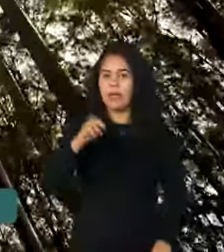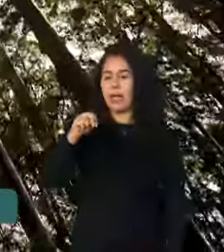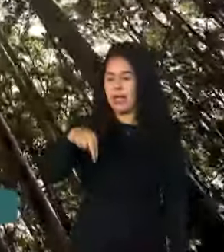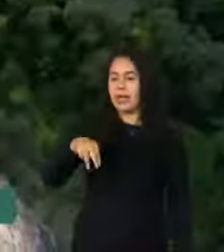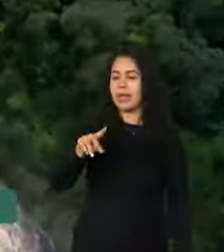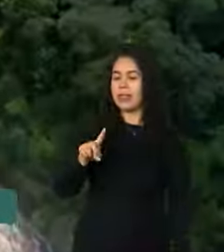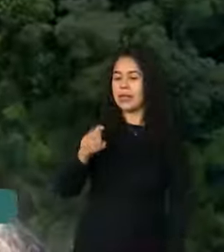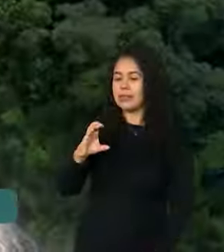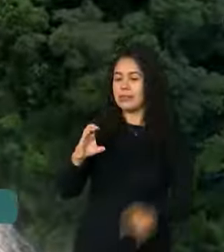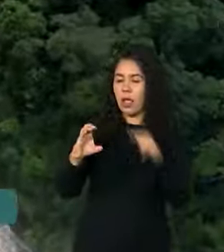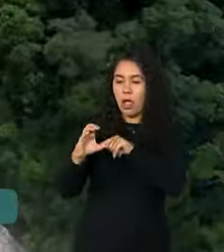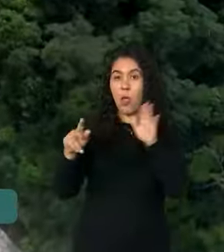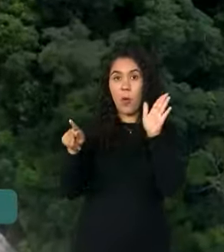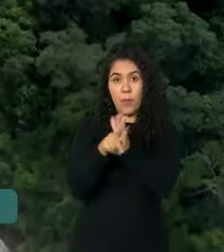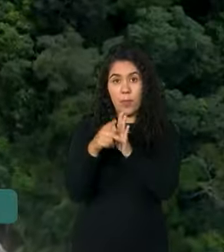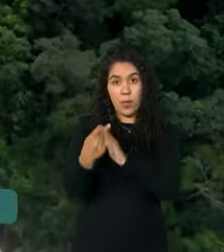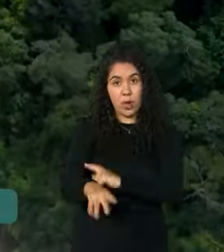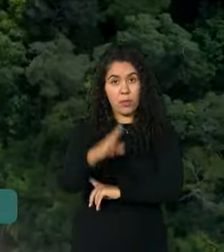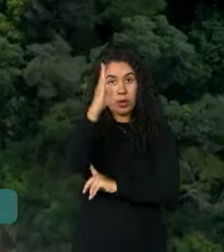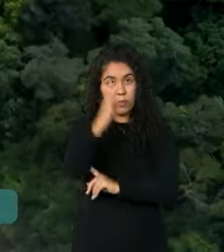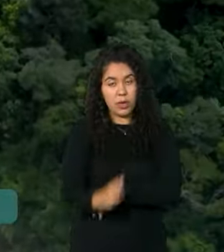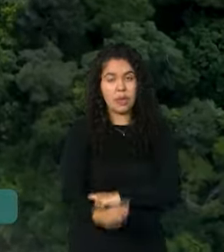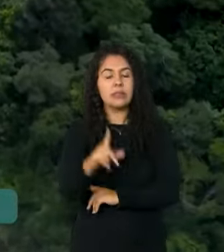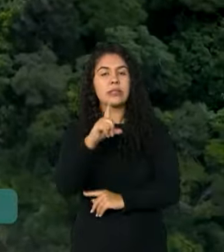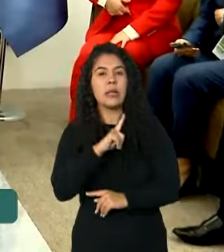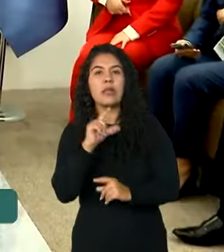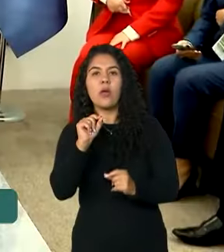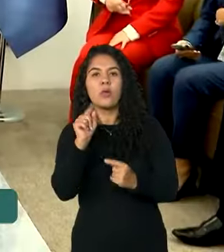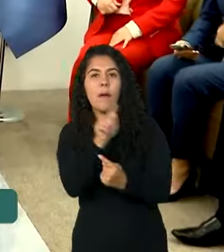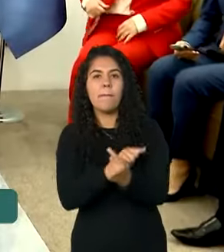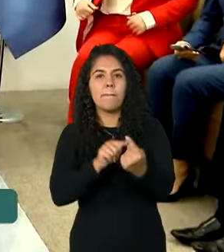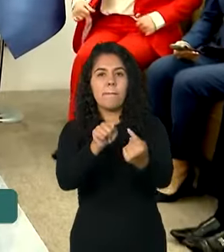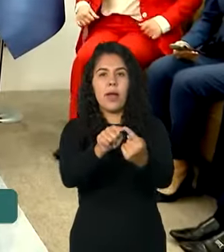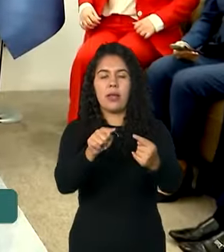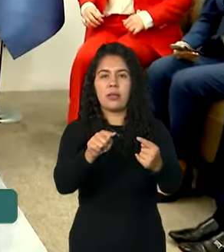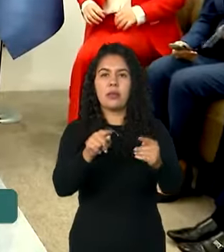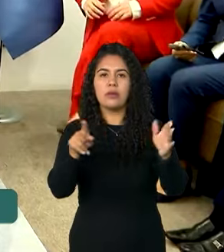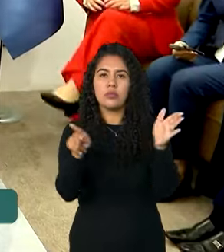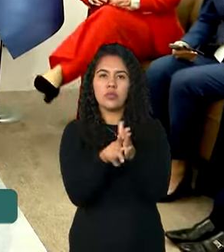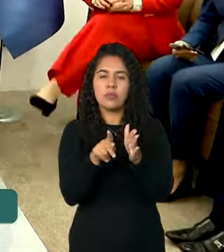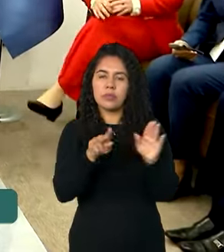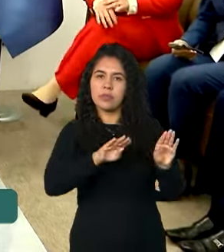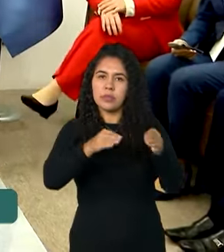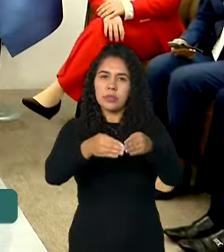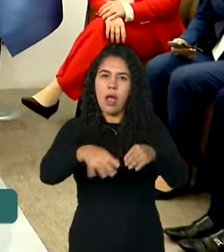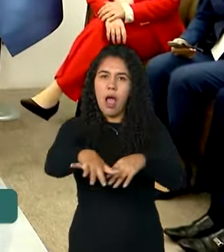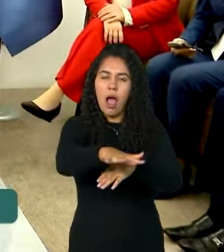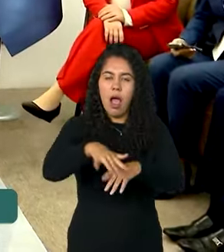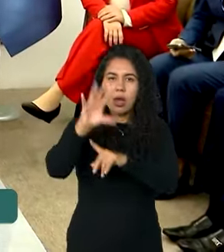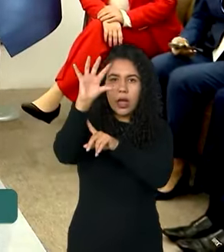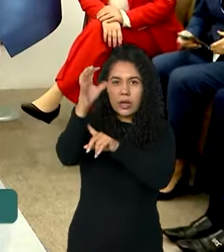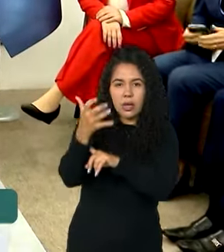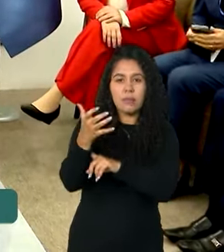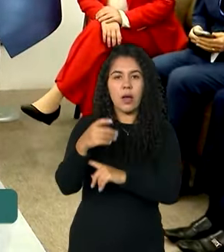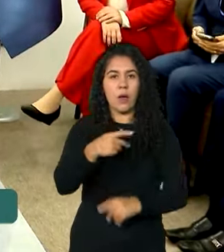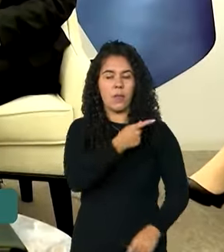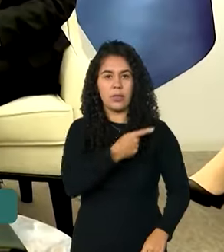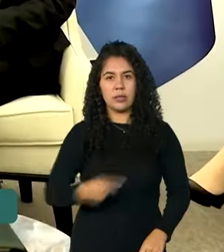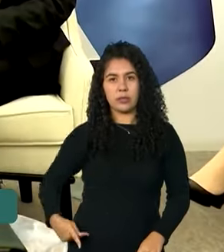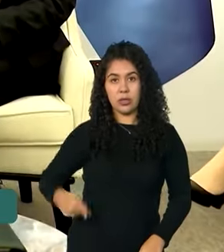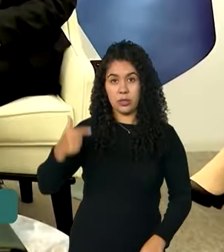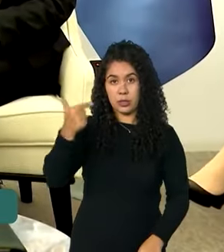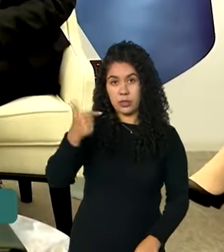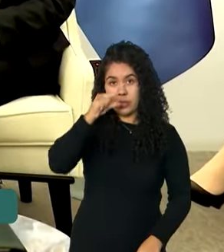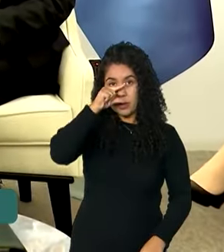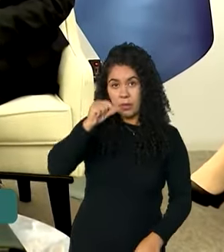do Brasil com as metas climáticas do Acordo de Paris foi entregue oficialmente pelo vice-presidente Geraldo Alckmin